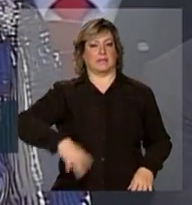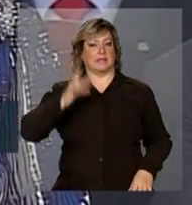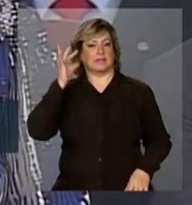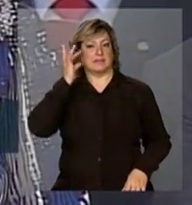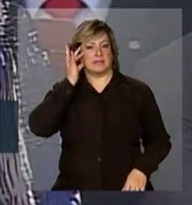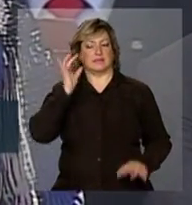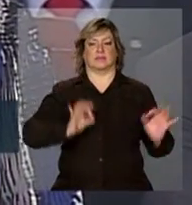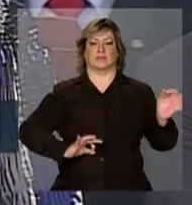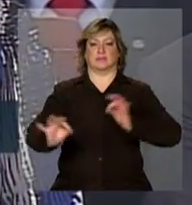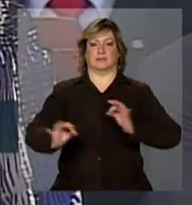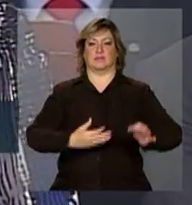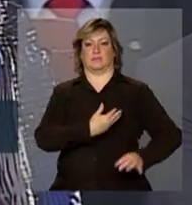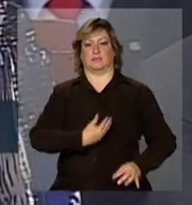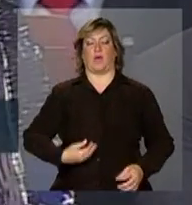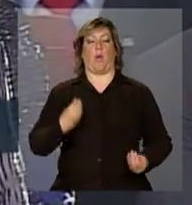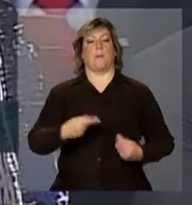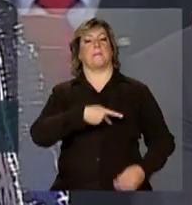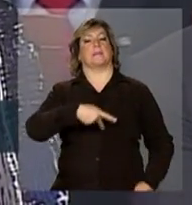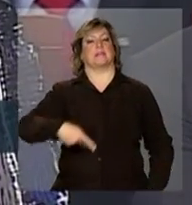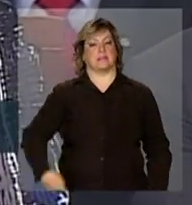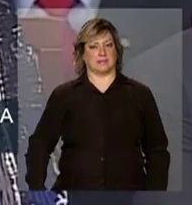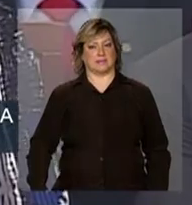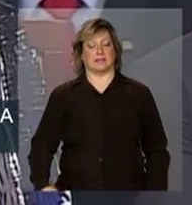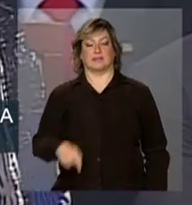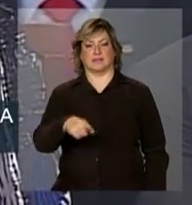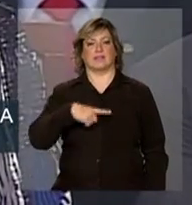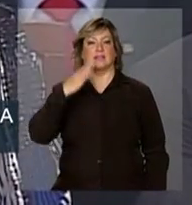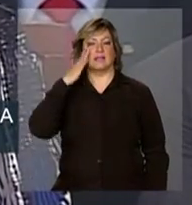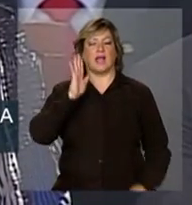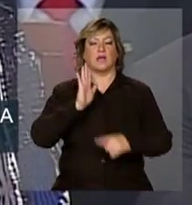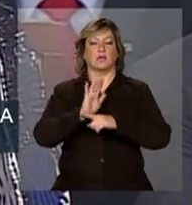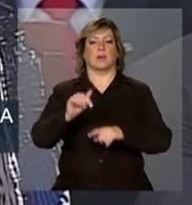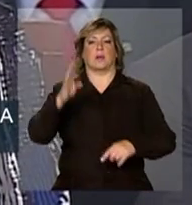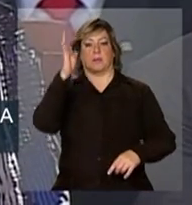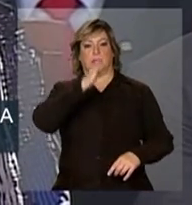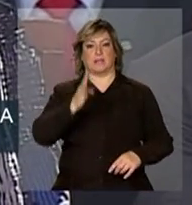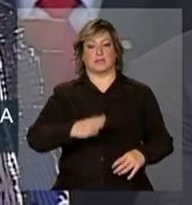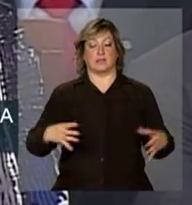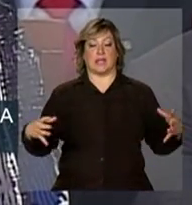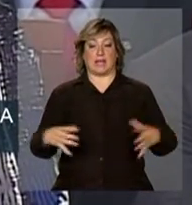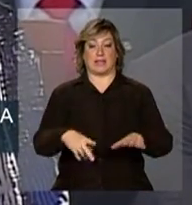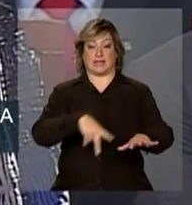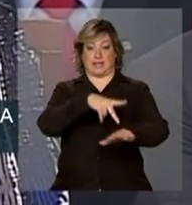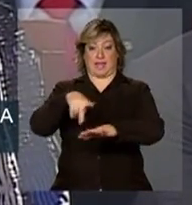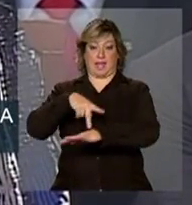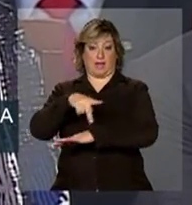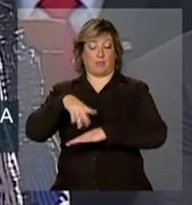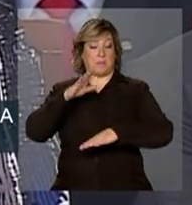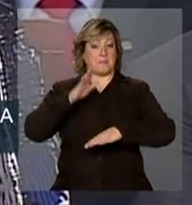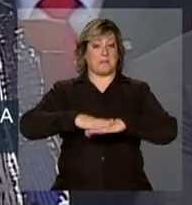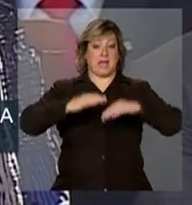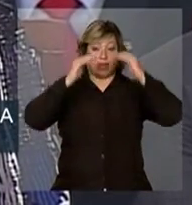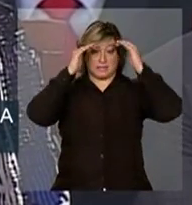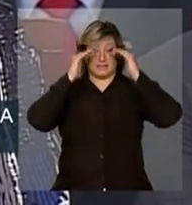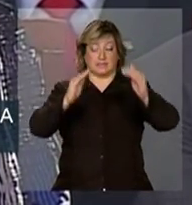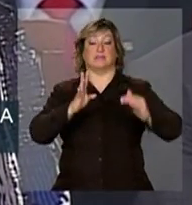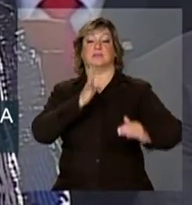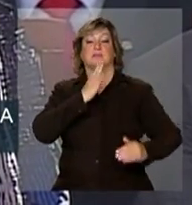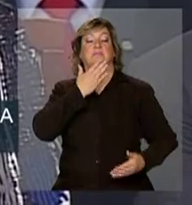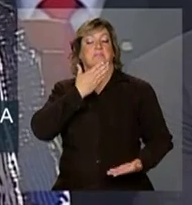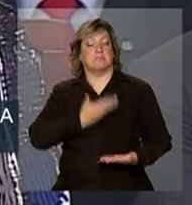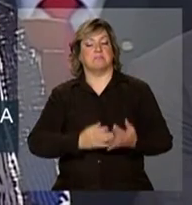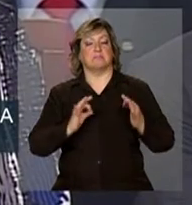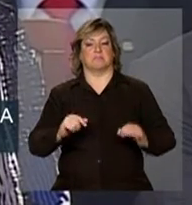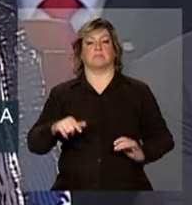Dilma cuja visão de desenvolvimento projeta o Brasil entre as nações mais respeitadas e reconhecidas no mundo